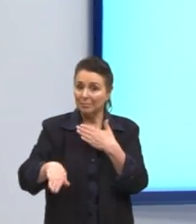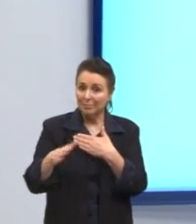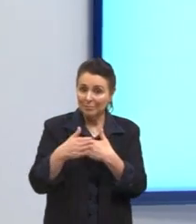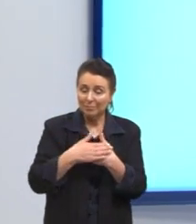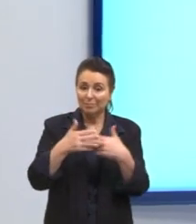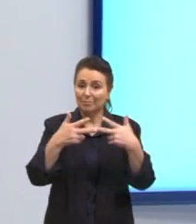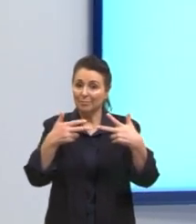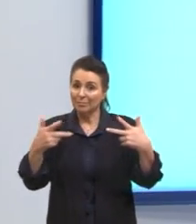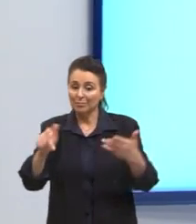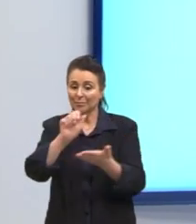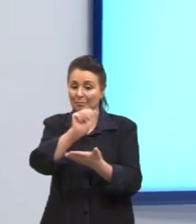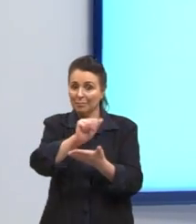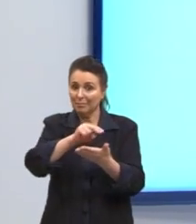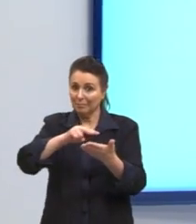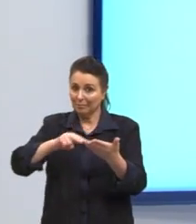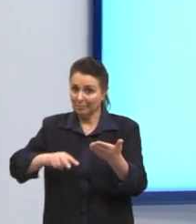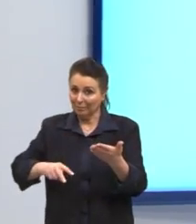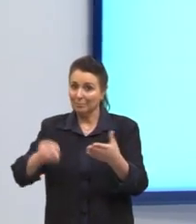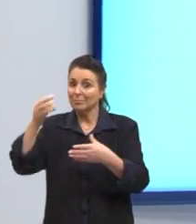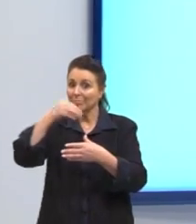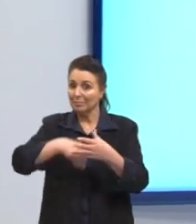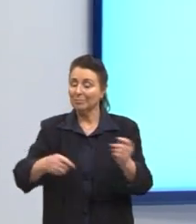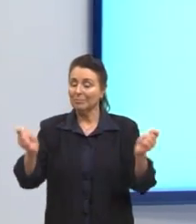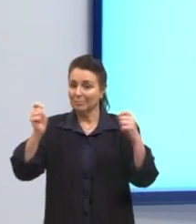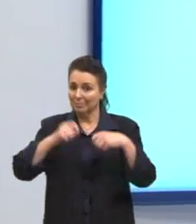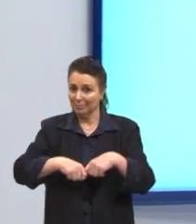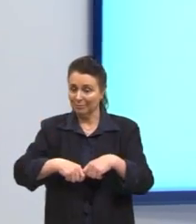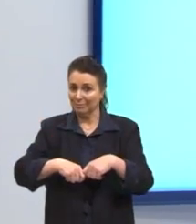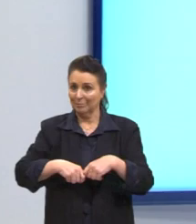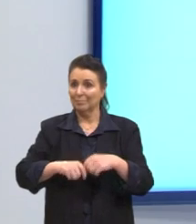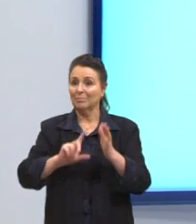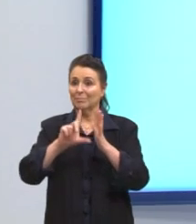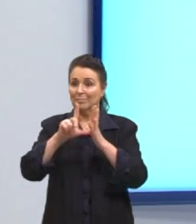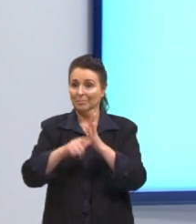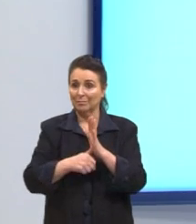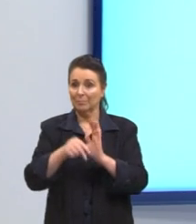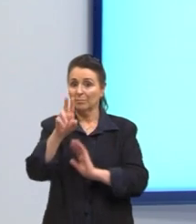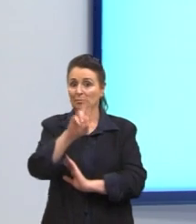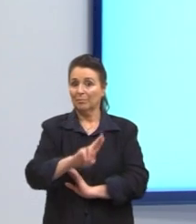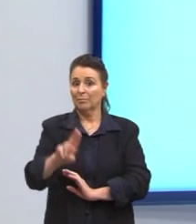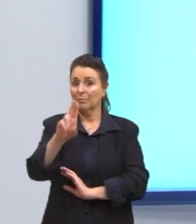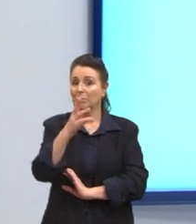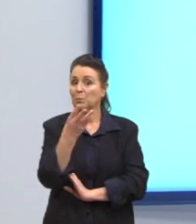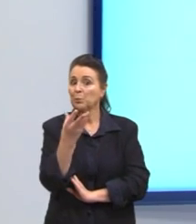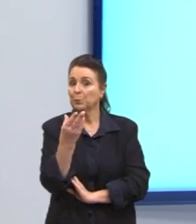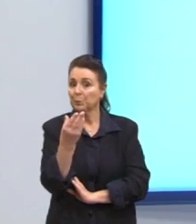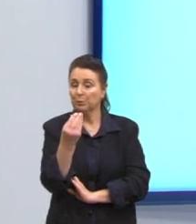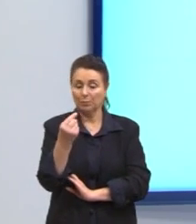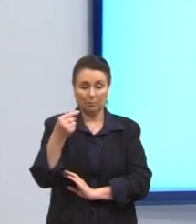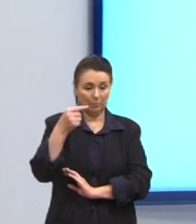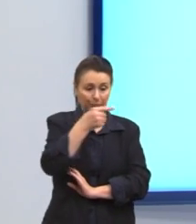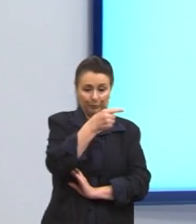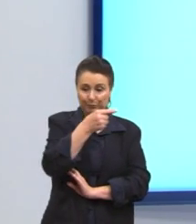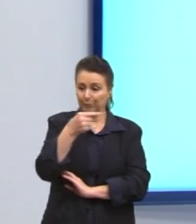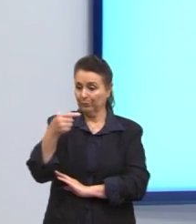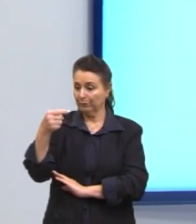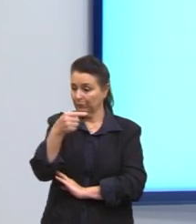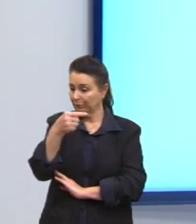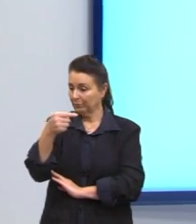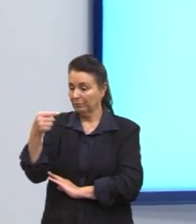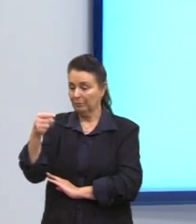elementos avaliados dentro das competências. E, por último, usar muitos travessões no texto.